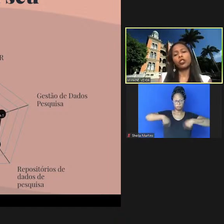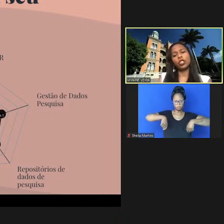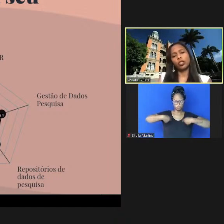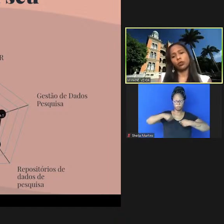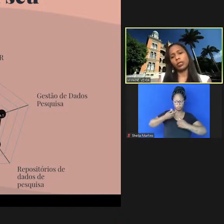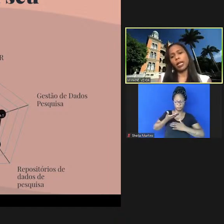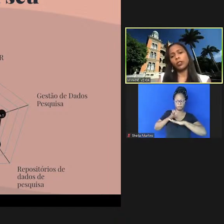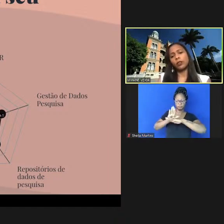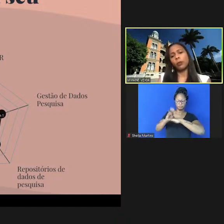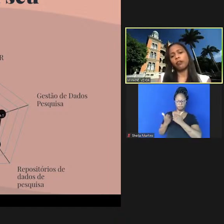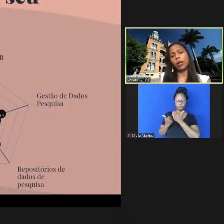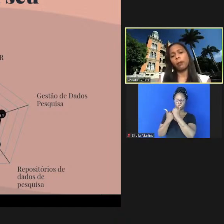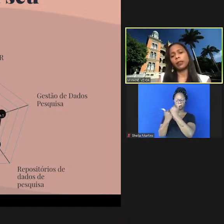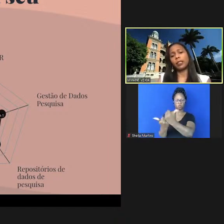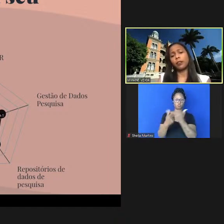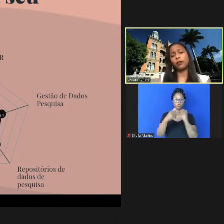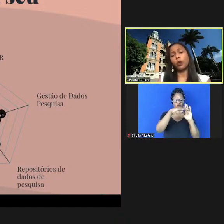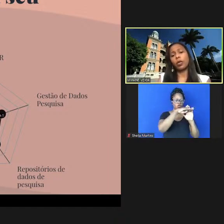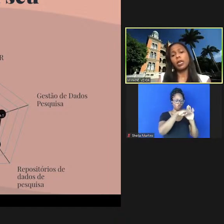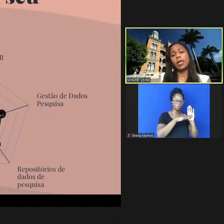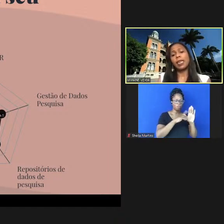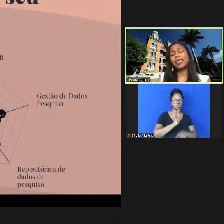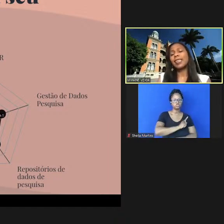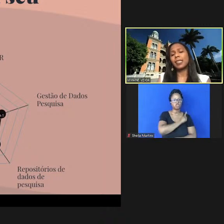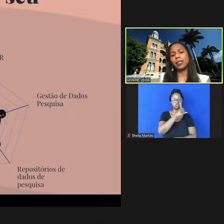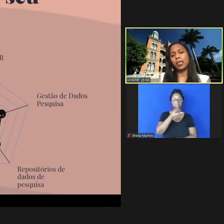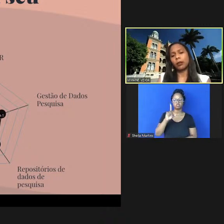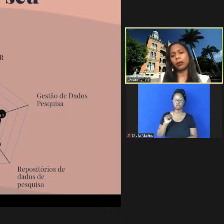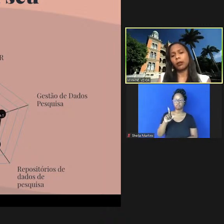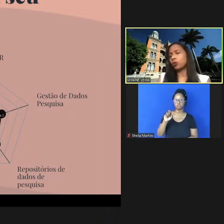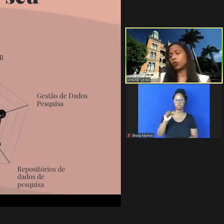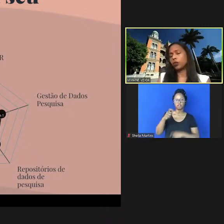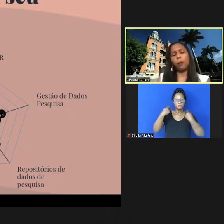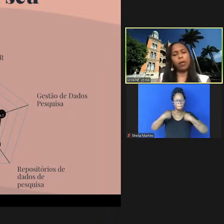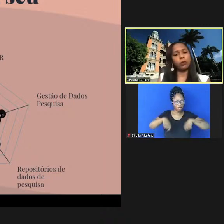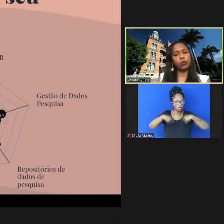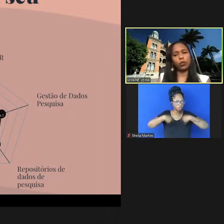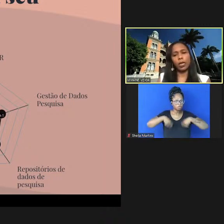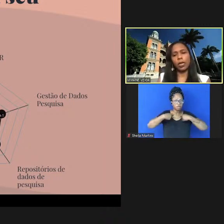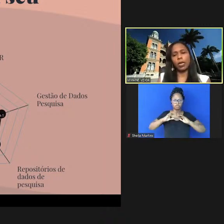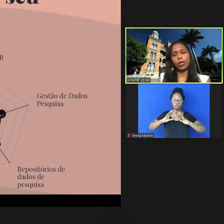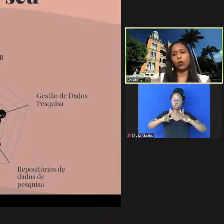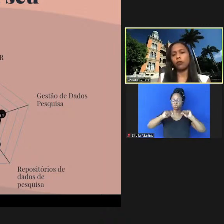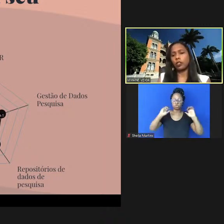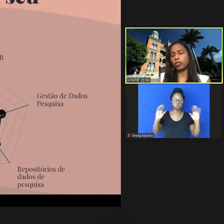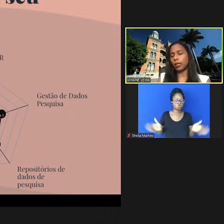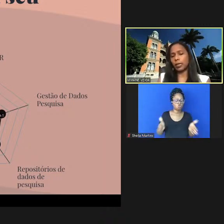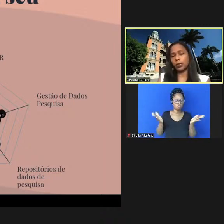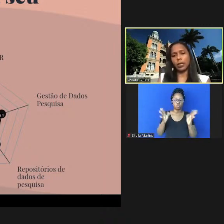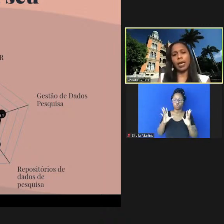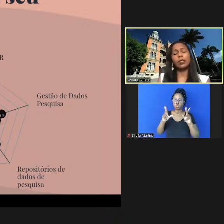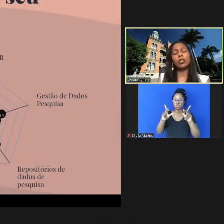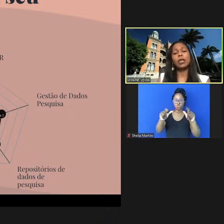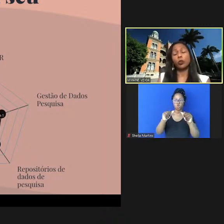ele precisa um plano de gestão de dados foi uma ferramenta que foi requerida todos os fomentos em covid